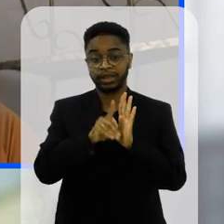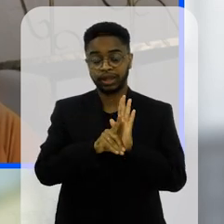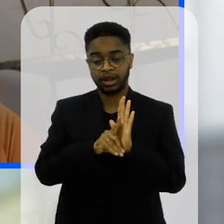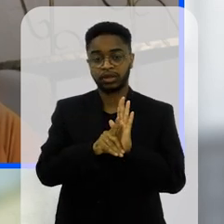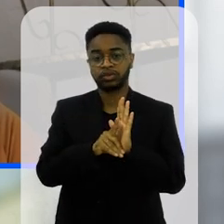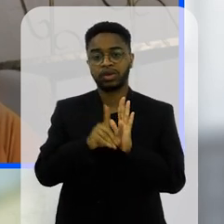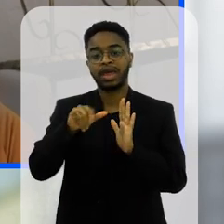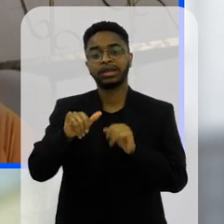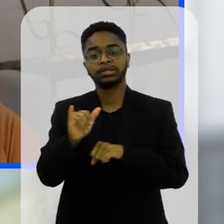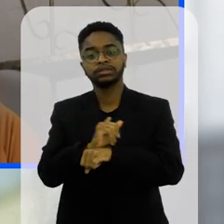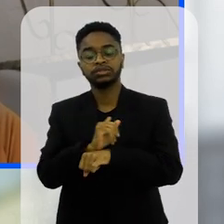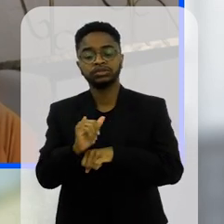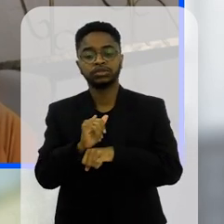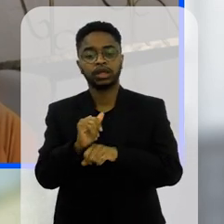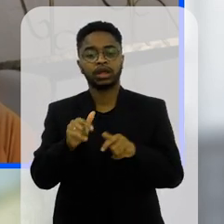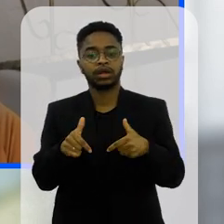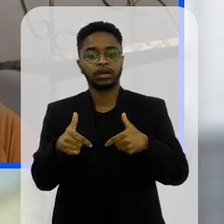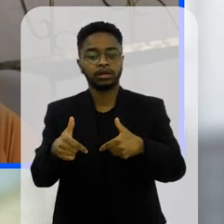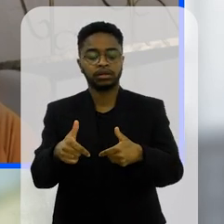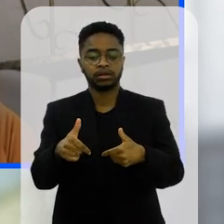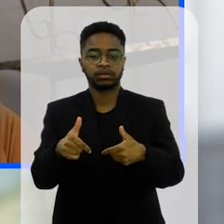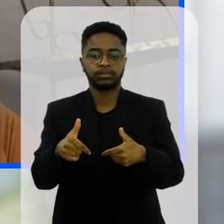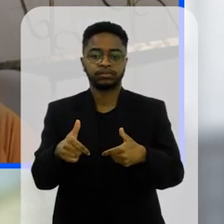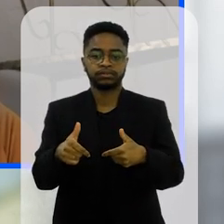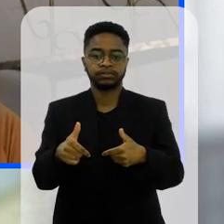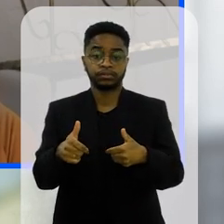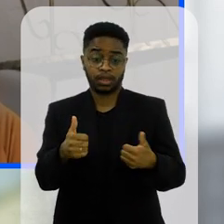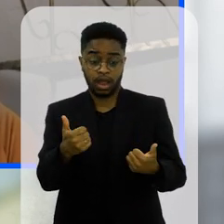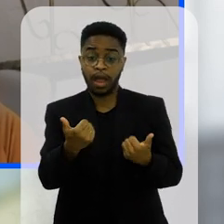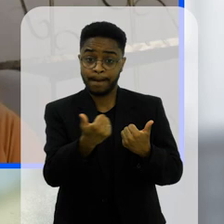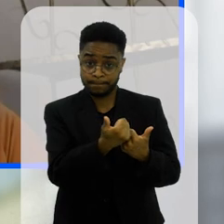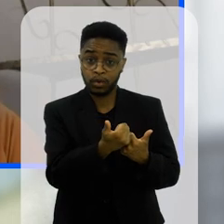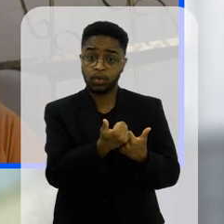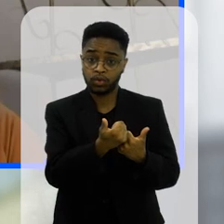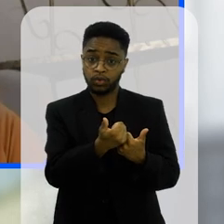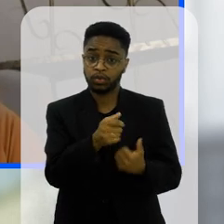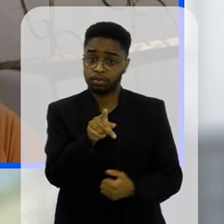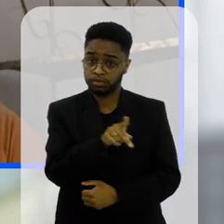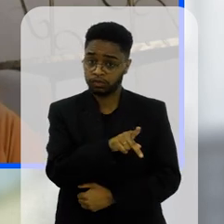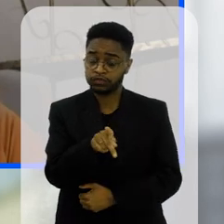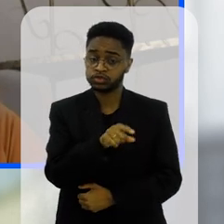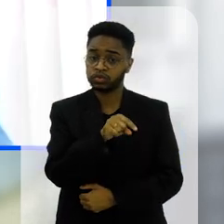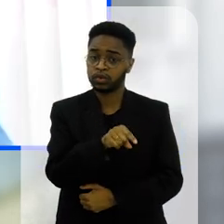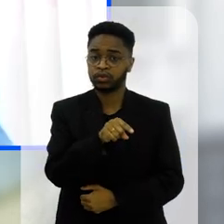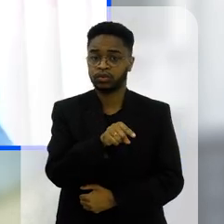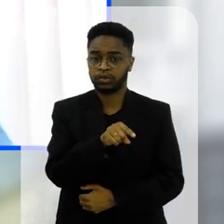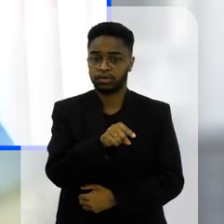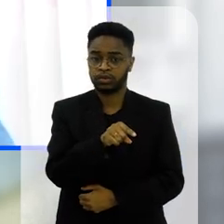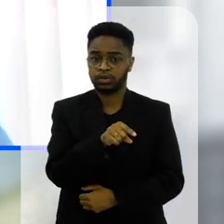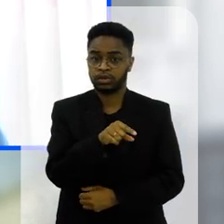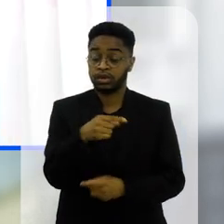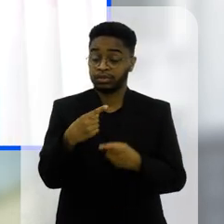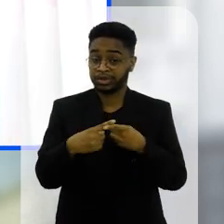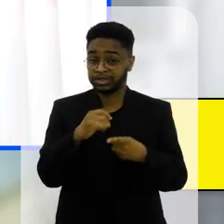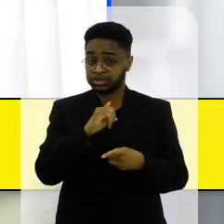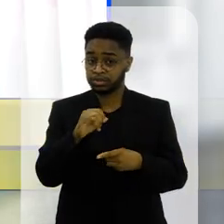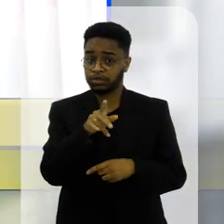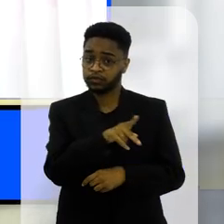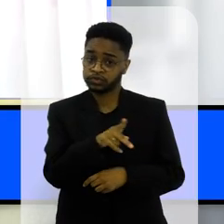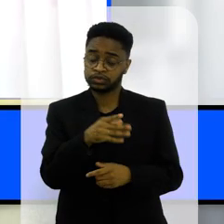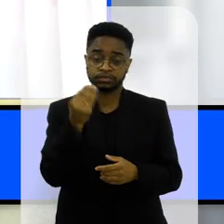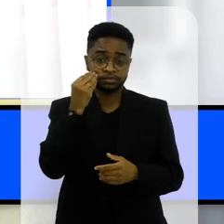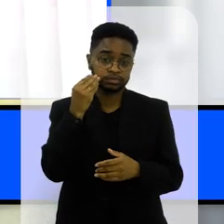ele é uma medida que inclusive ele dá apoio e suporte ao professor né no que ele quer